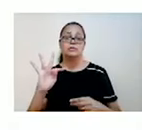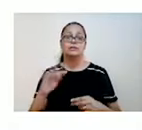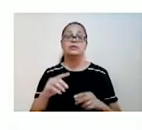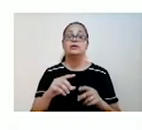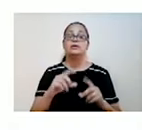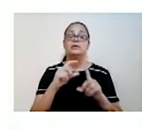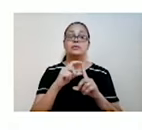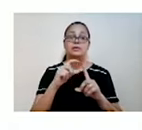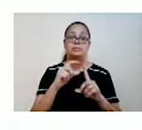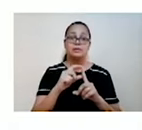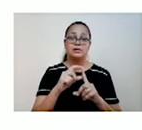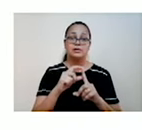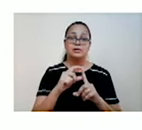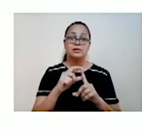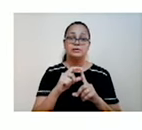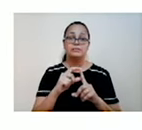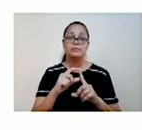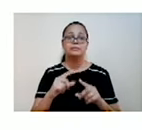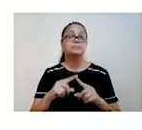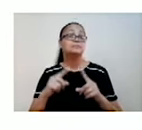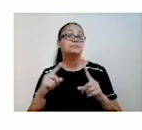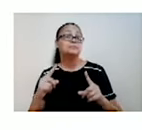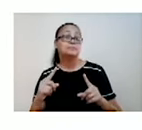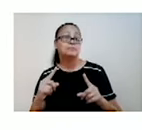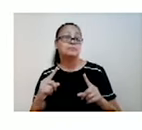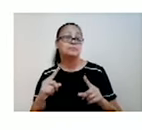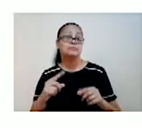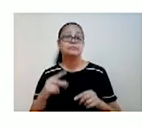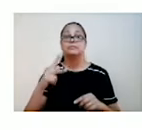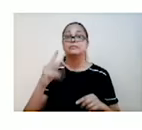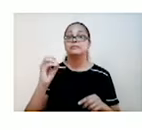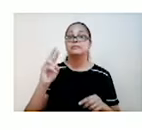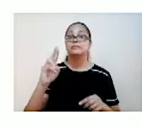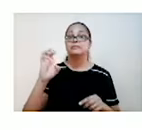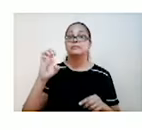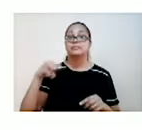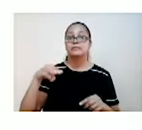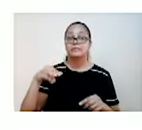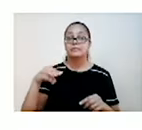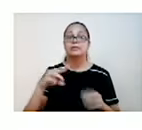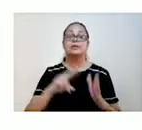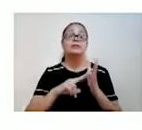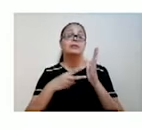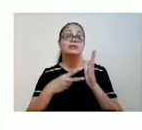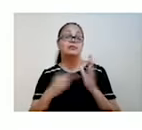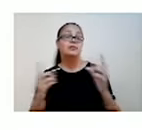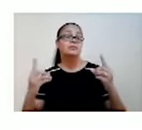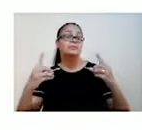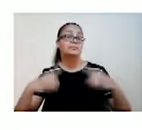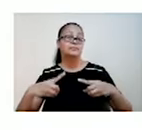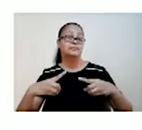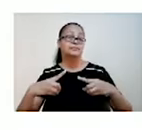também no sentido de contrariedade, de oposição. Instead, também no